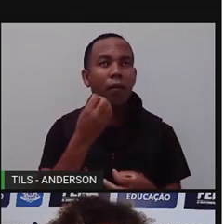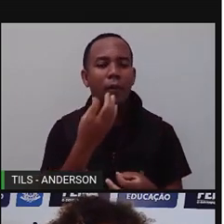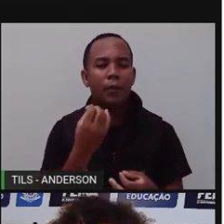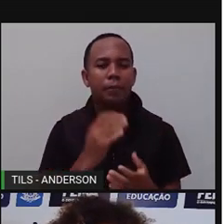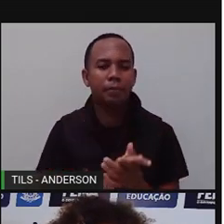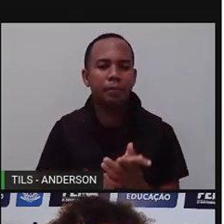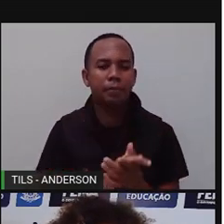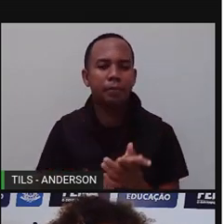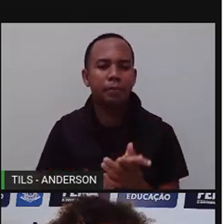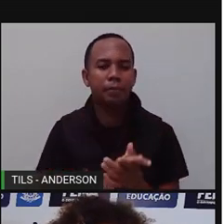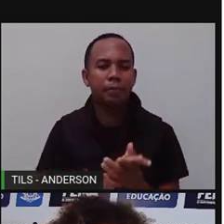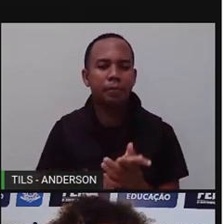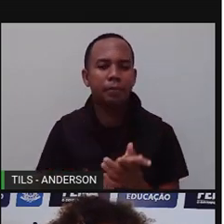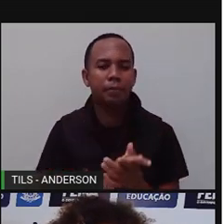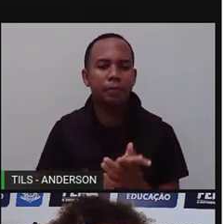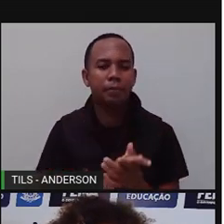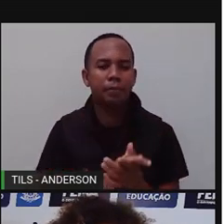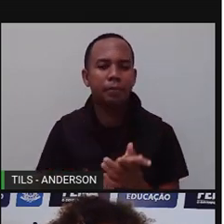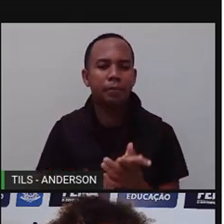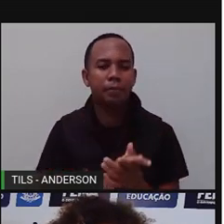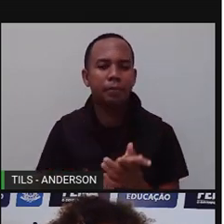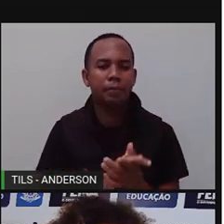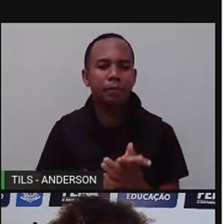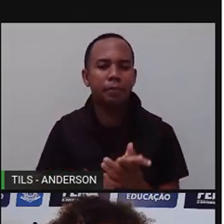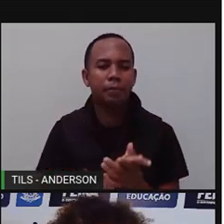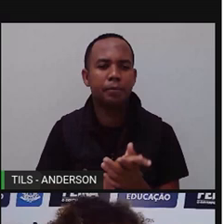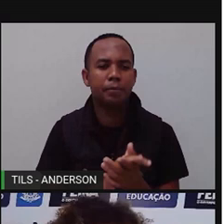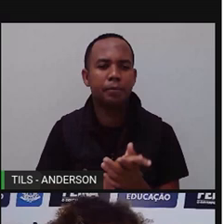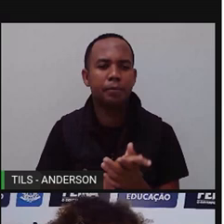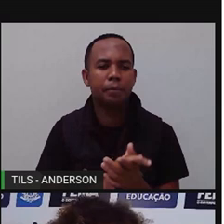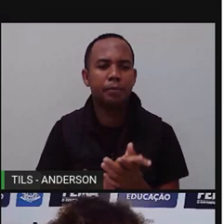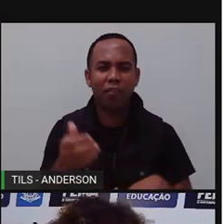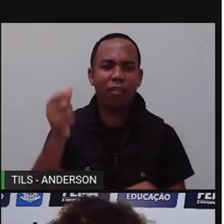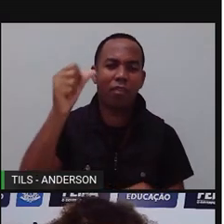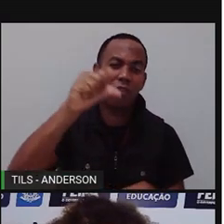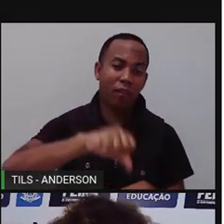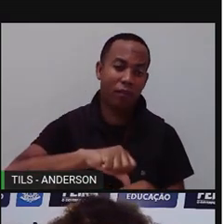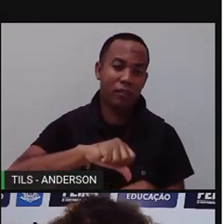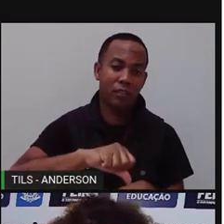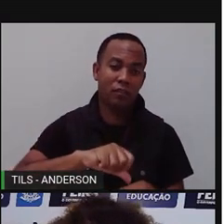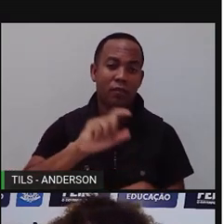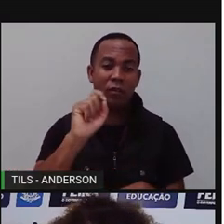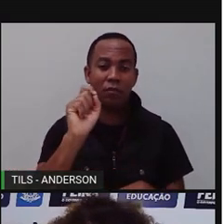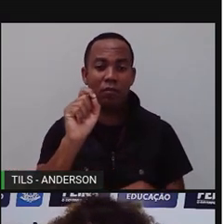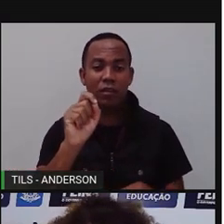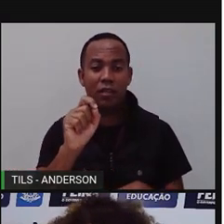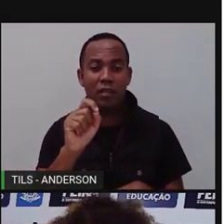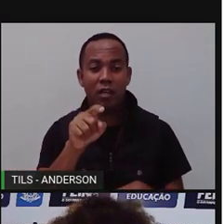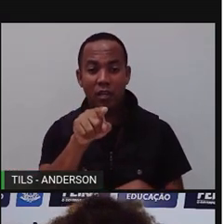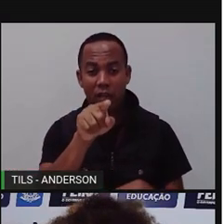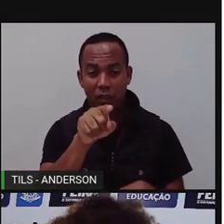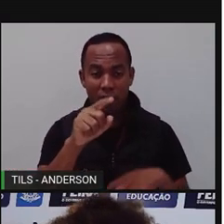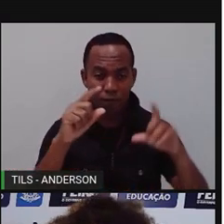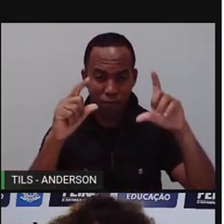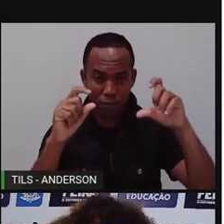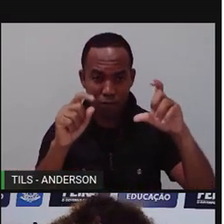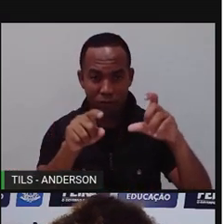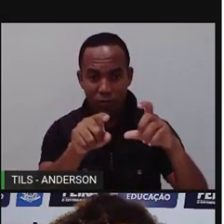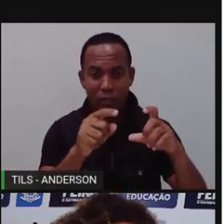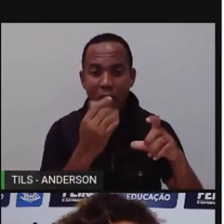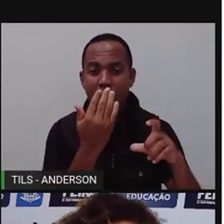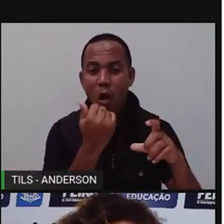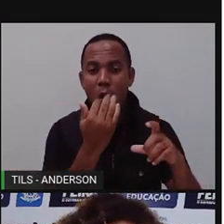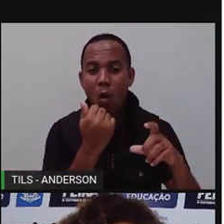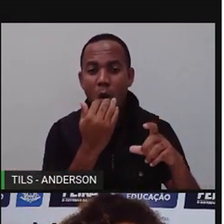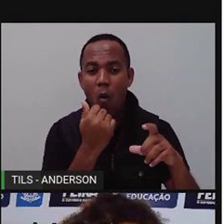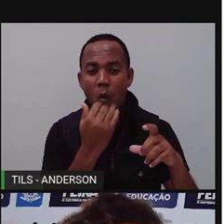Podem também ser relações negativas, como quando o indivíduo se alimenta do outro. Olha pra essa imagem aí, né? A